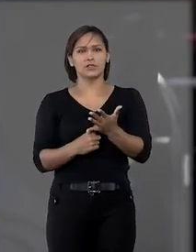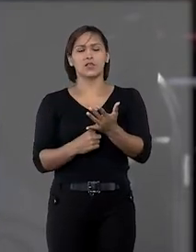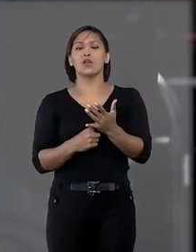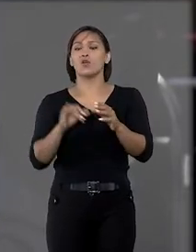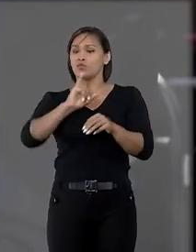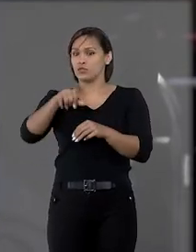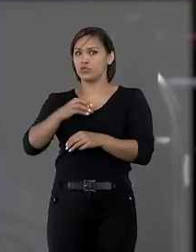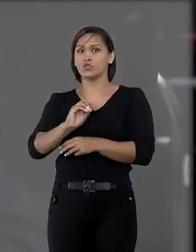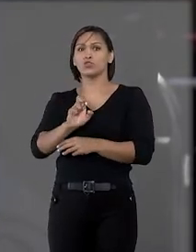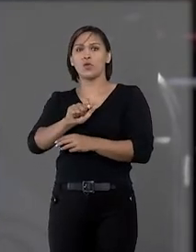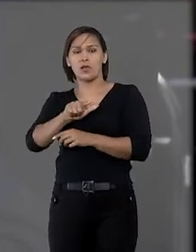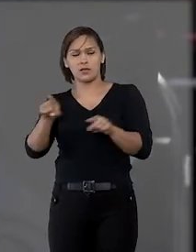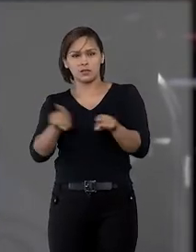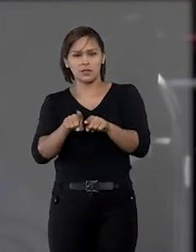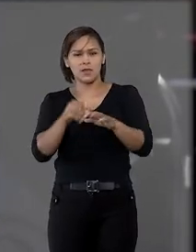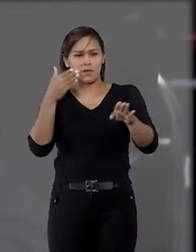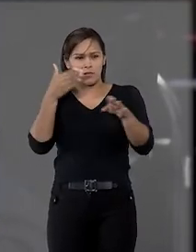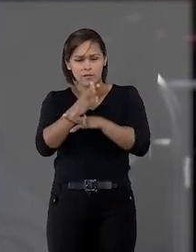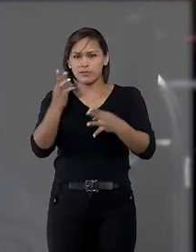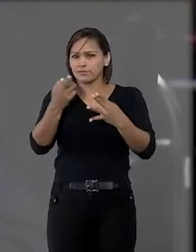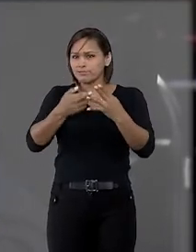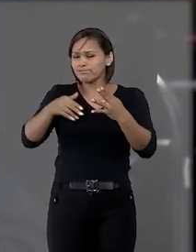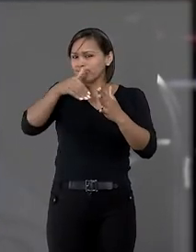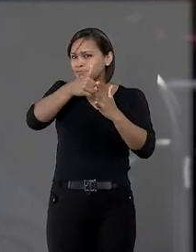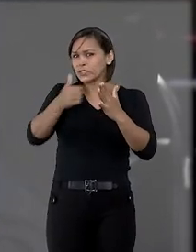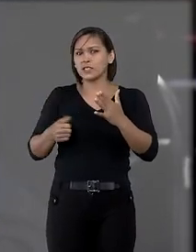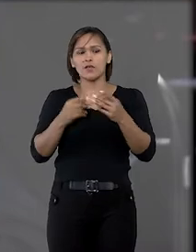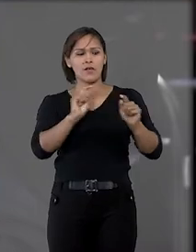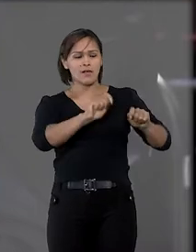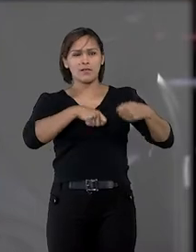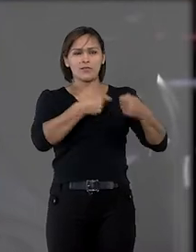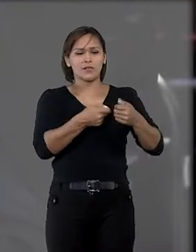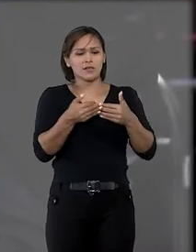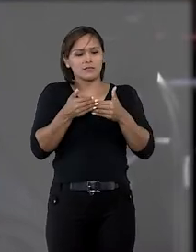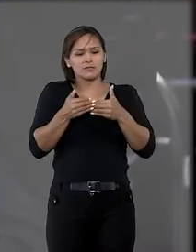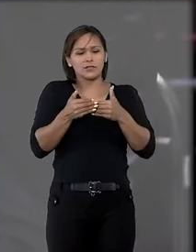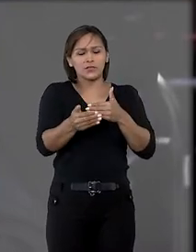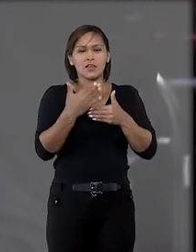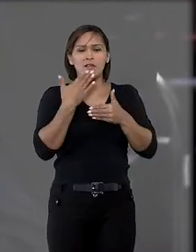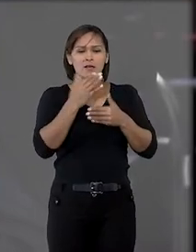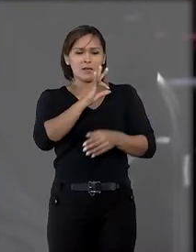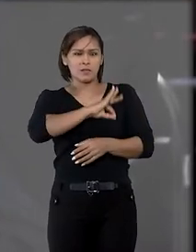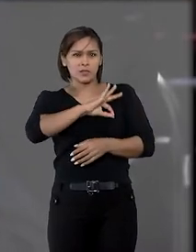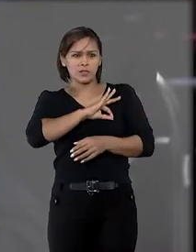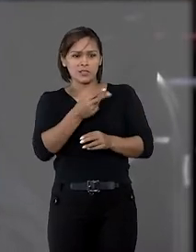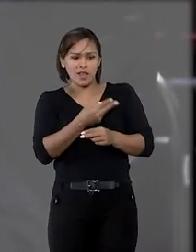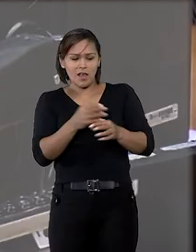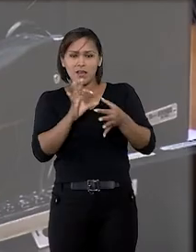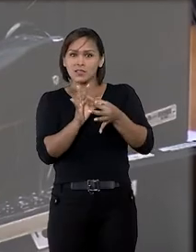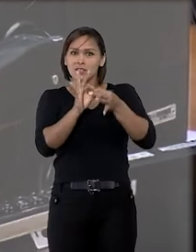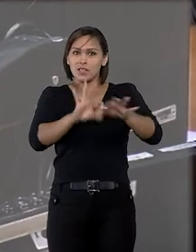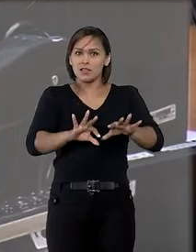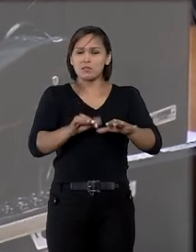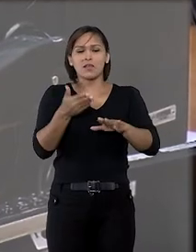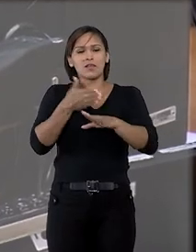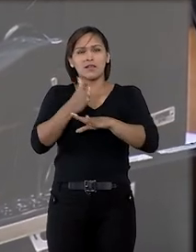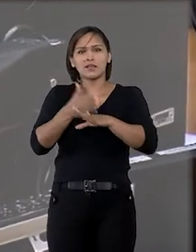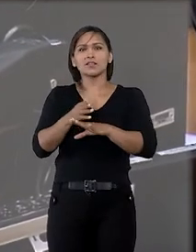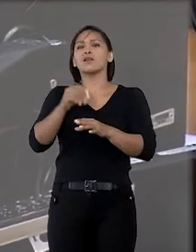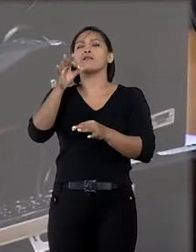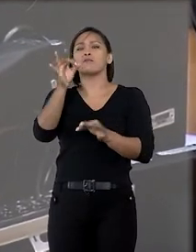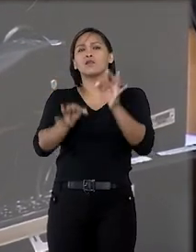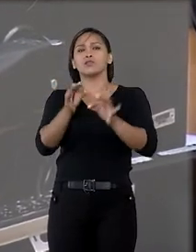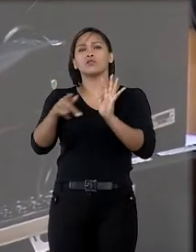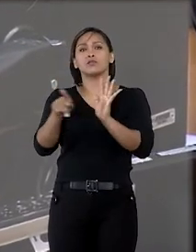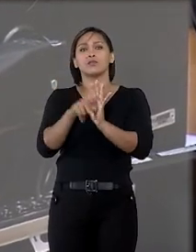Paciorni também negou provimento aos recursos das defesas que pediam a extensão para alguns policiais de absolvições concedidas pela